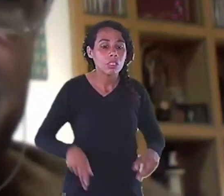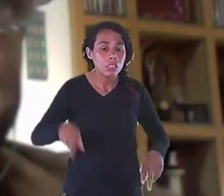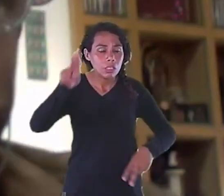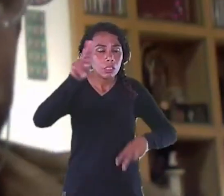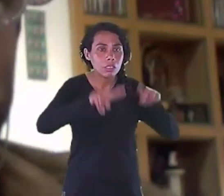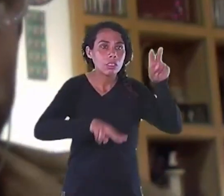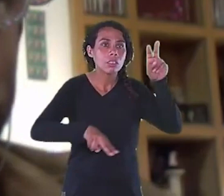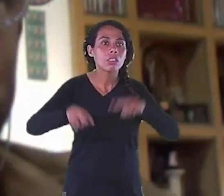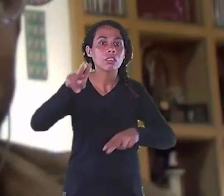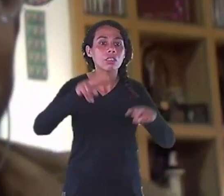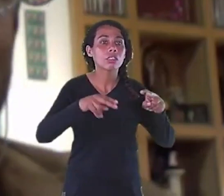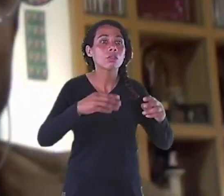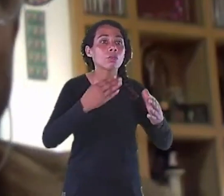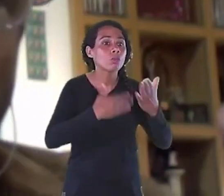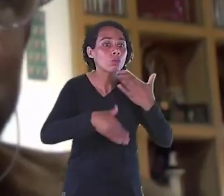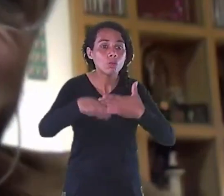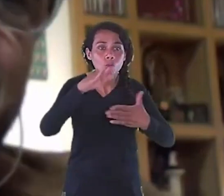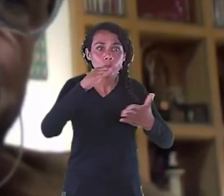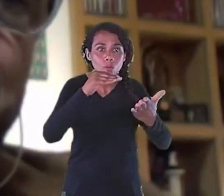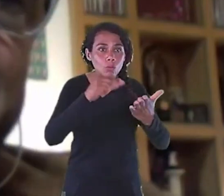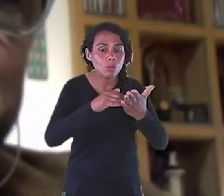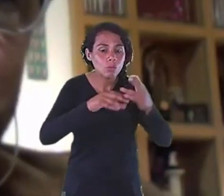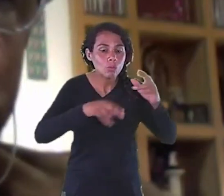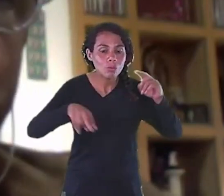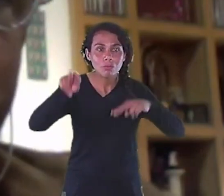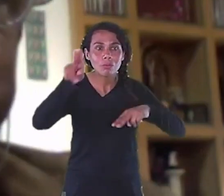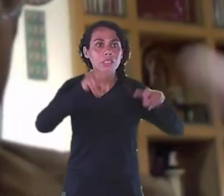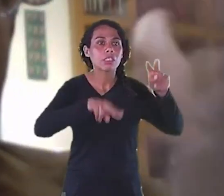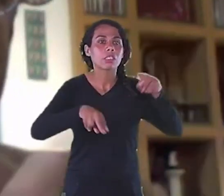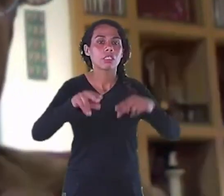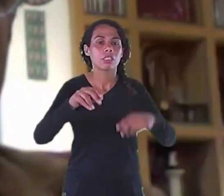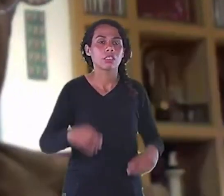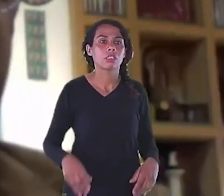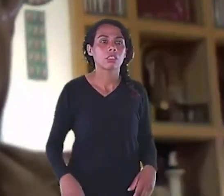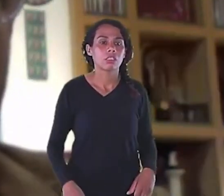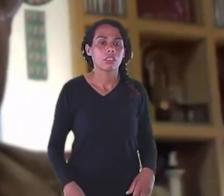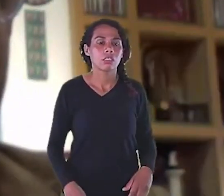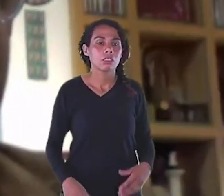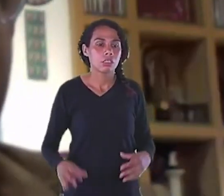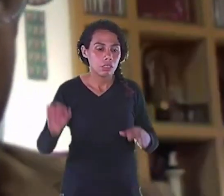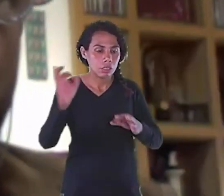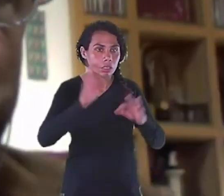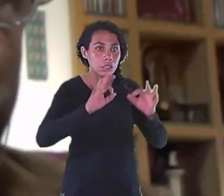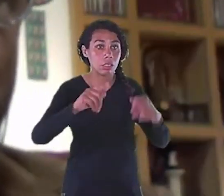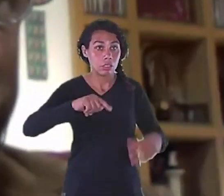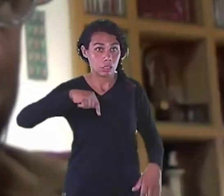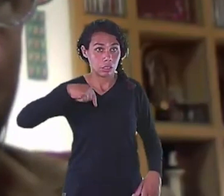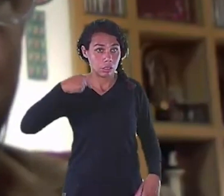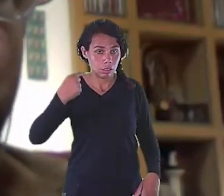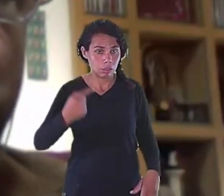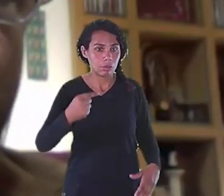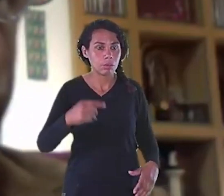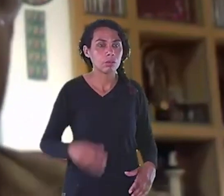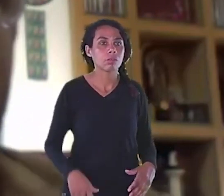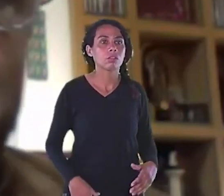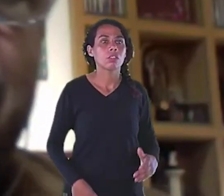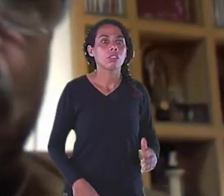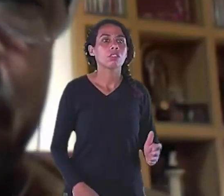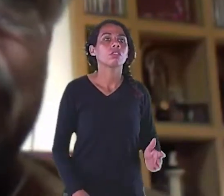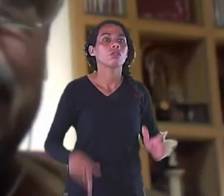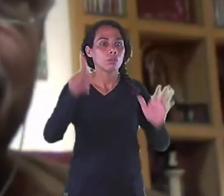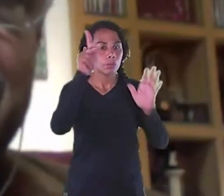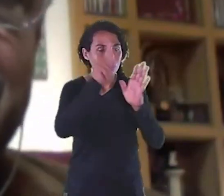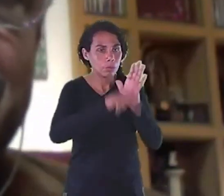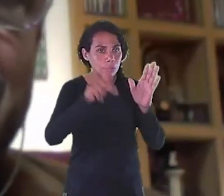gerar alternativas Depois que a gente Gera alternativas A gente passa Para o anteprojeto Projeto Protótipo